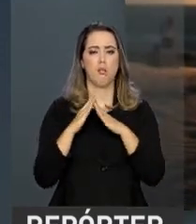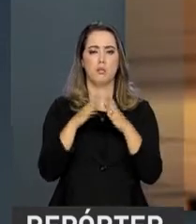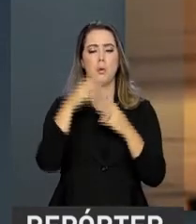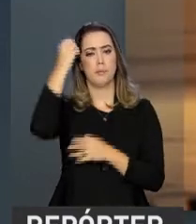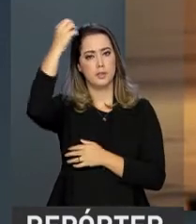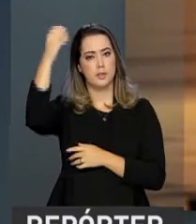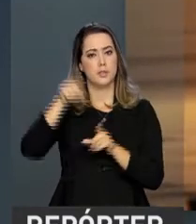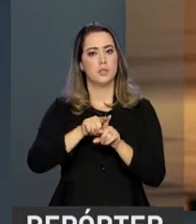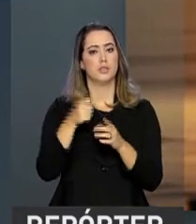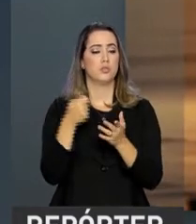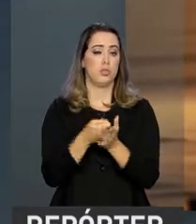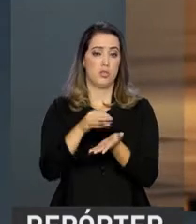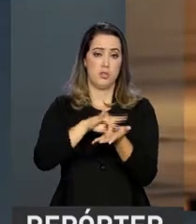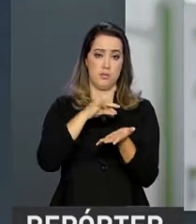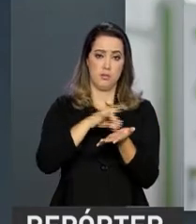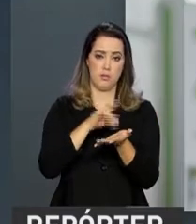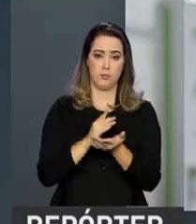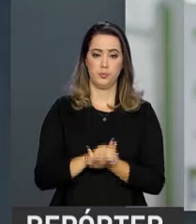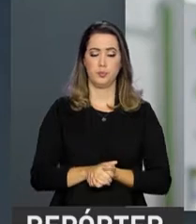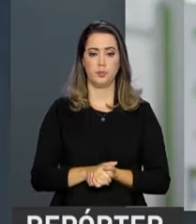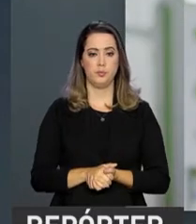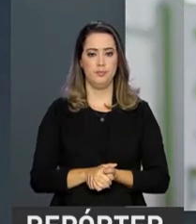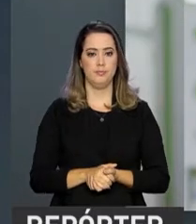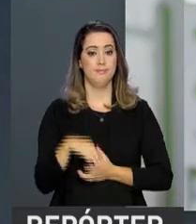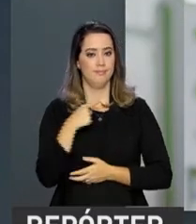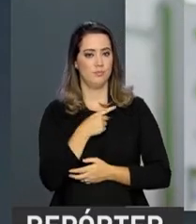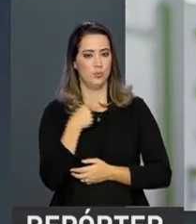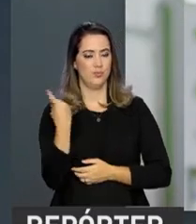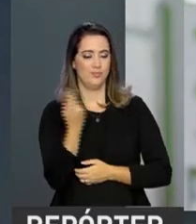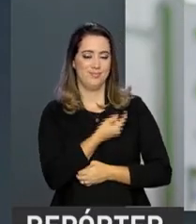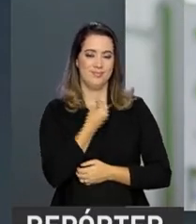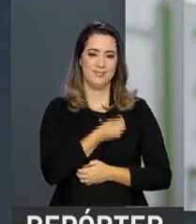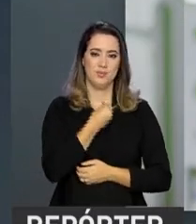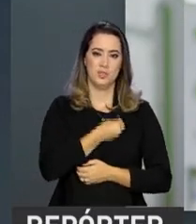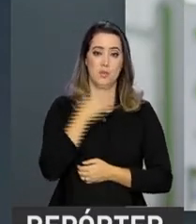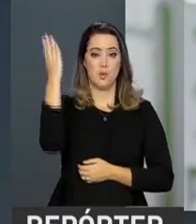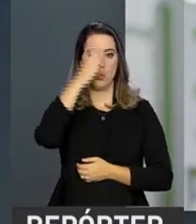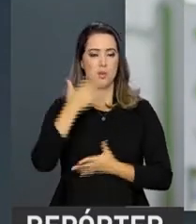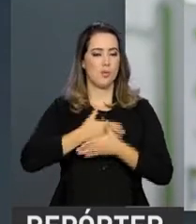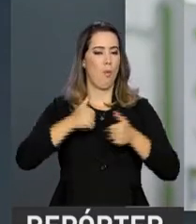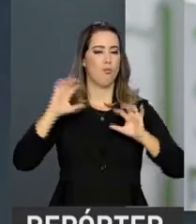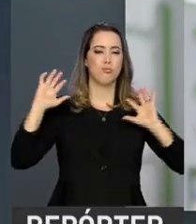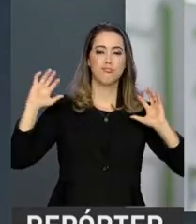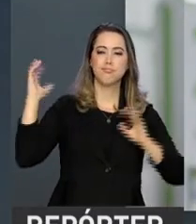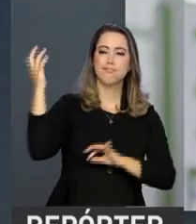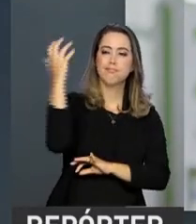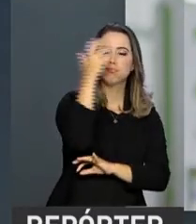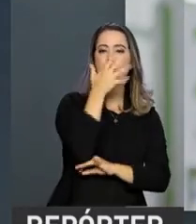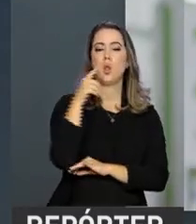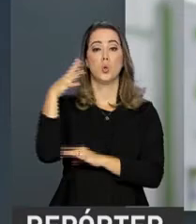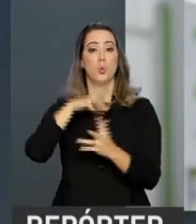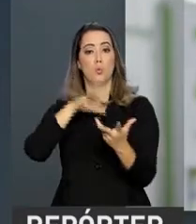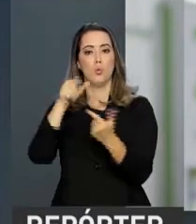aéreas e as taxas escolares dos estudantes. Vivemos em um país com os melhores atrativos naturais do planeta, rico em